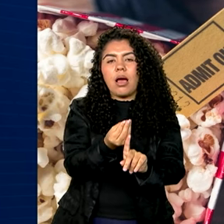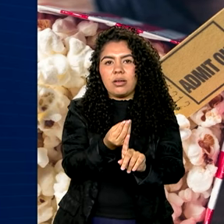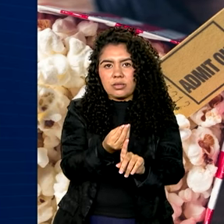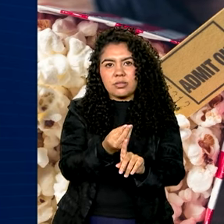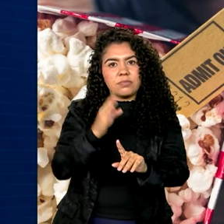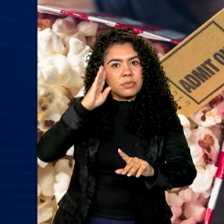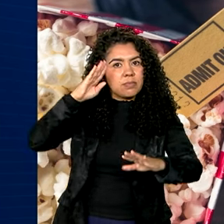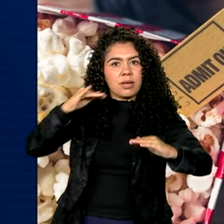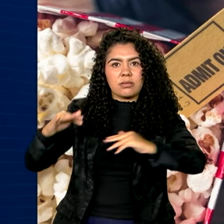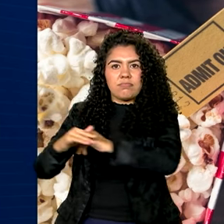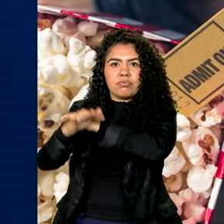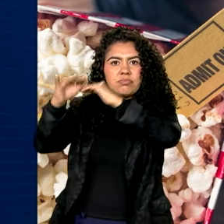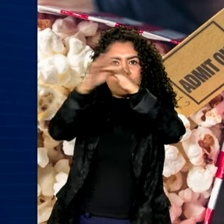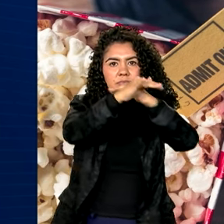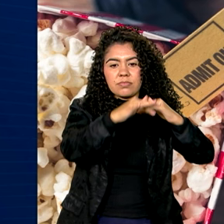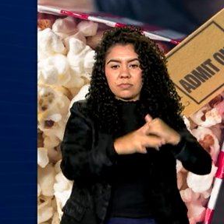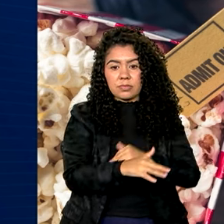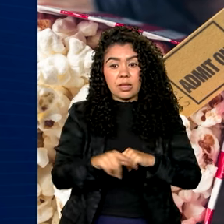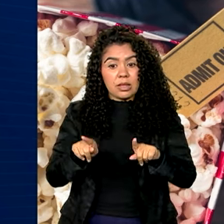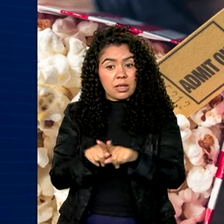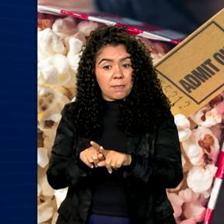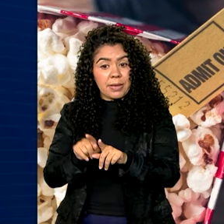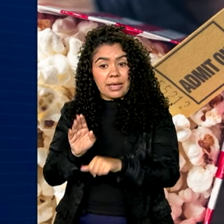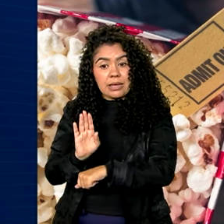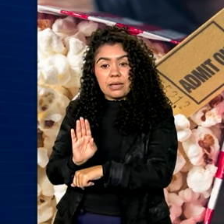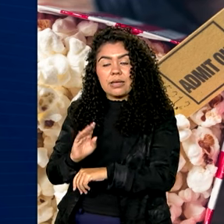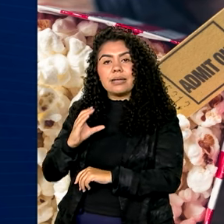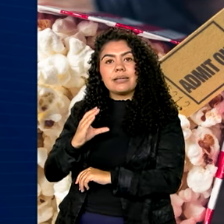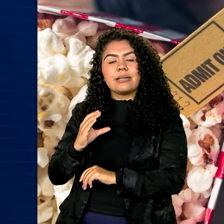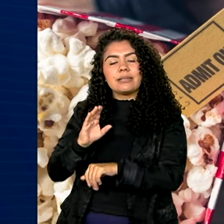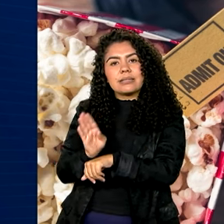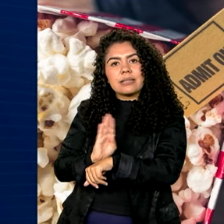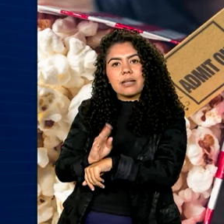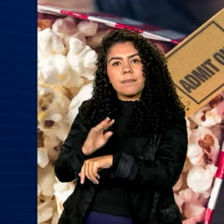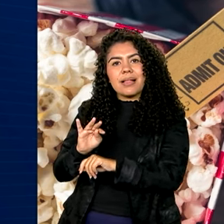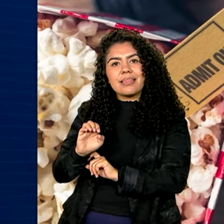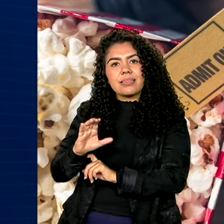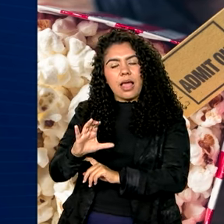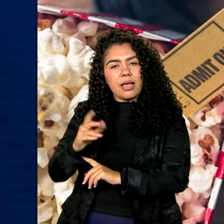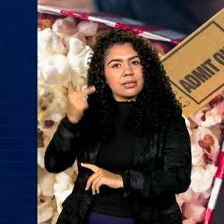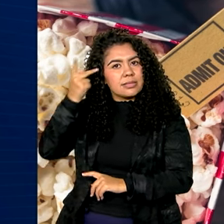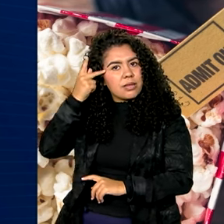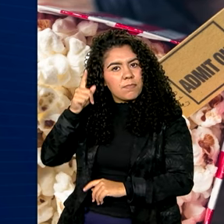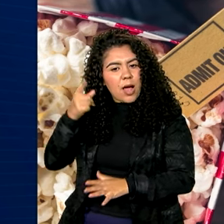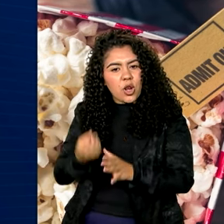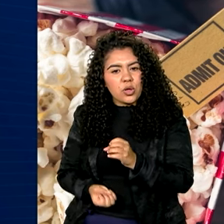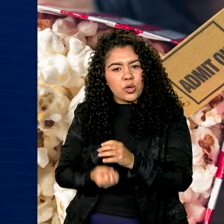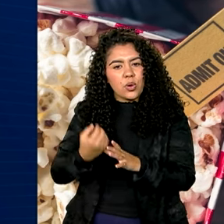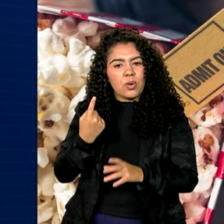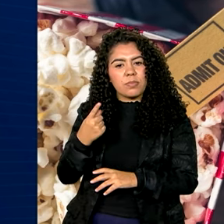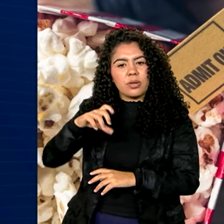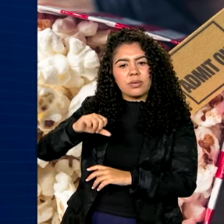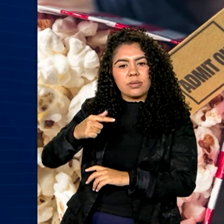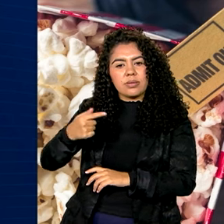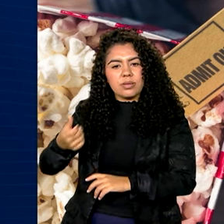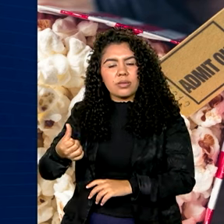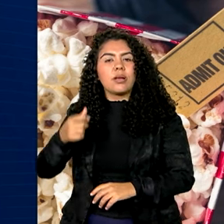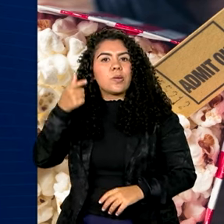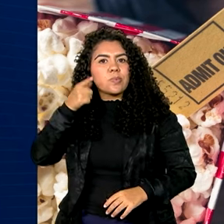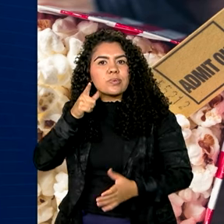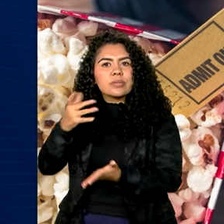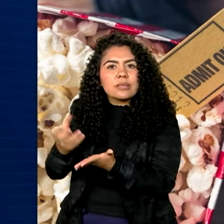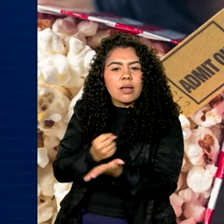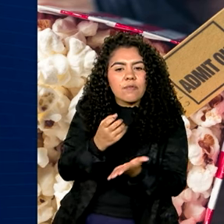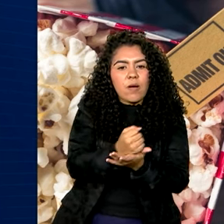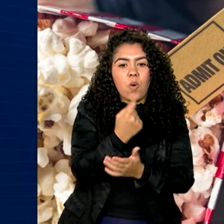urbanos. Já a Cinemateca em São Paulo, criada em 1956, restaurou e digitalizou 1.700 filmes.